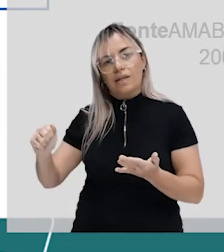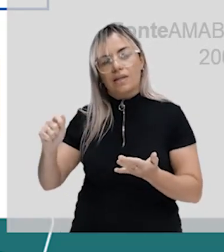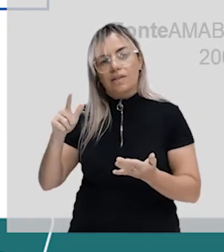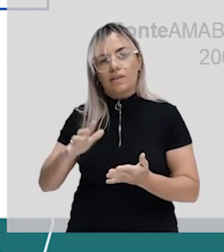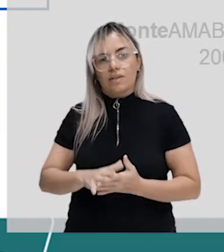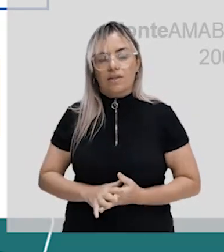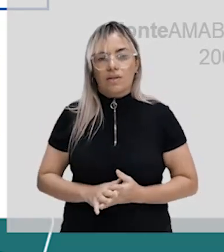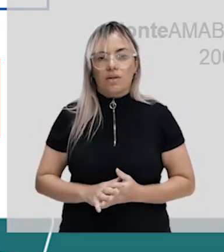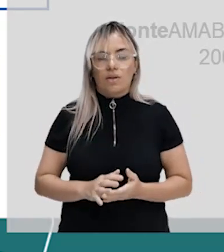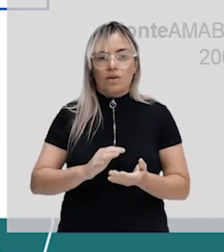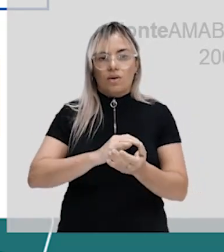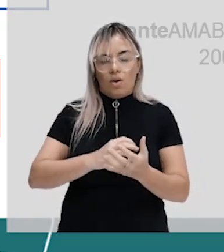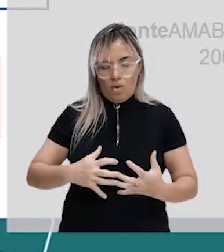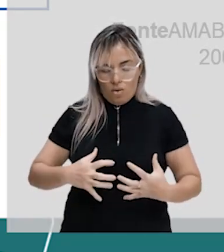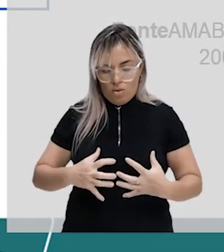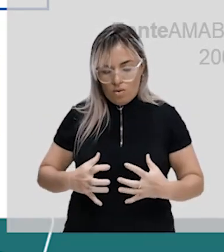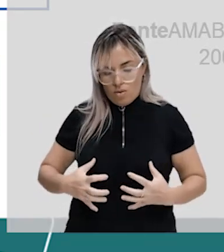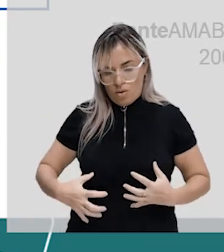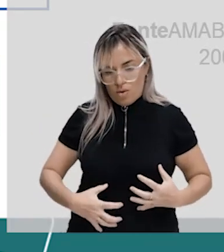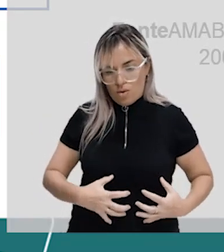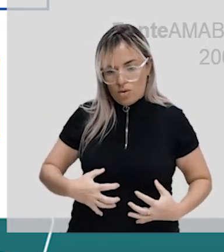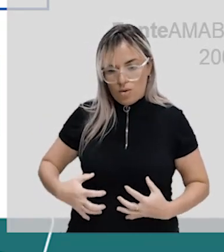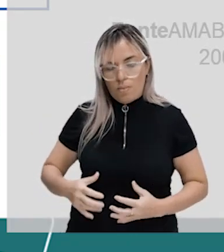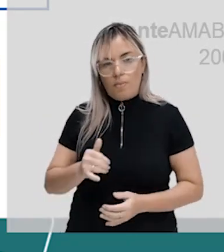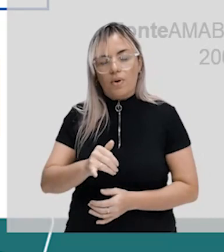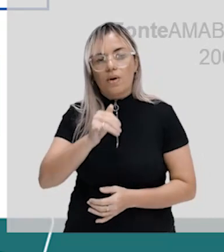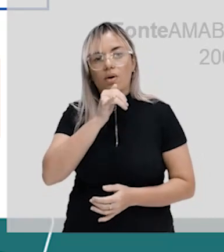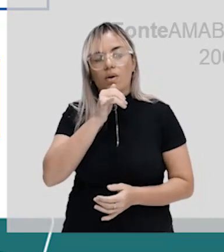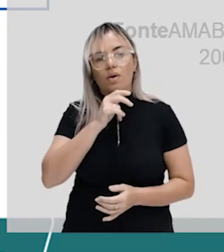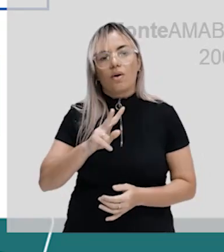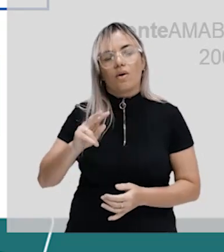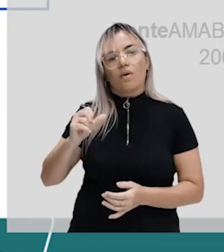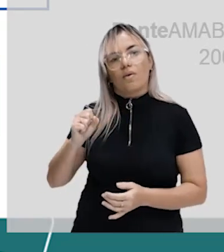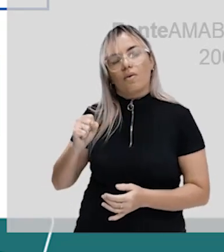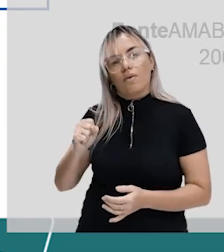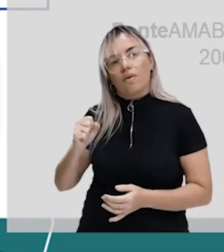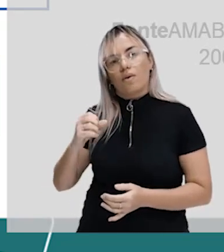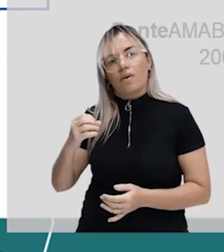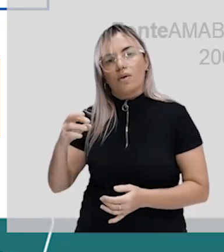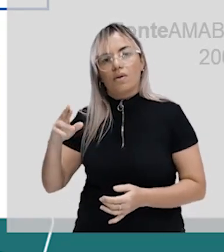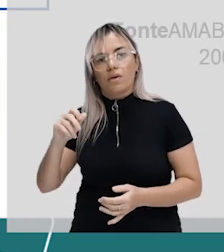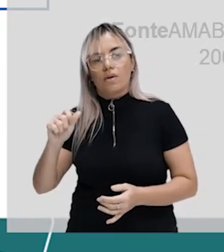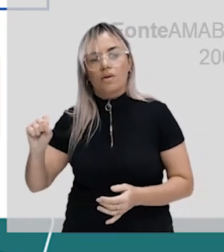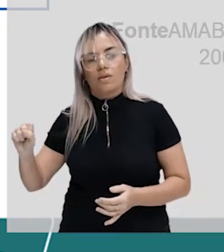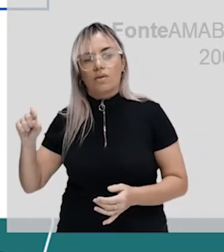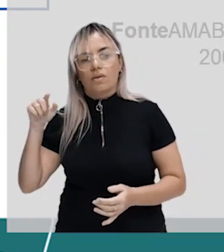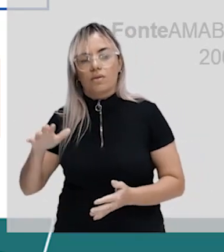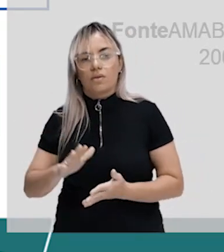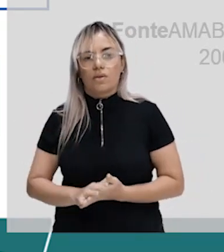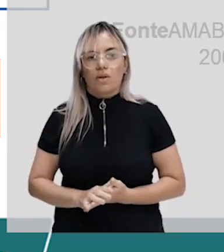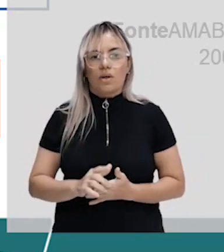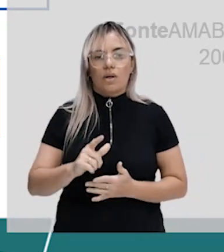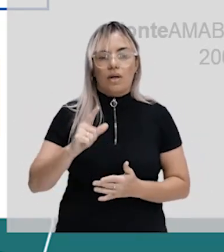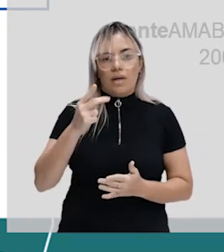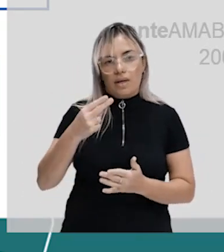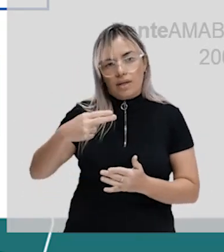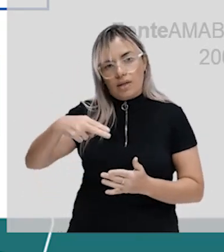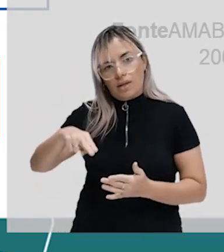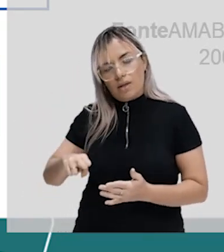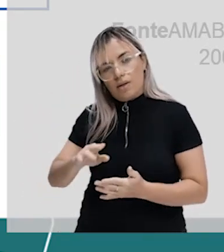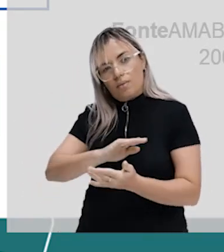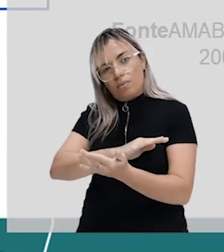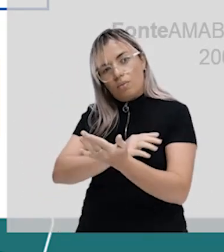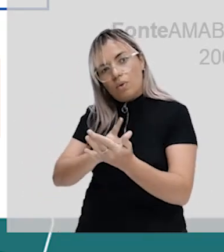O músculo que forma, por exemplo, as nossas vísceras, ele é um músculo chamado, é feito de músculo liso, tá? Tem